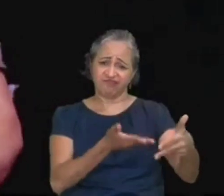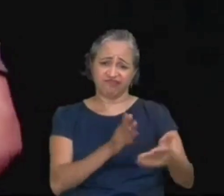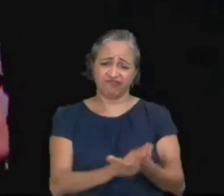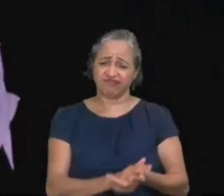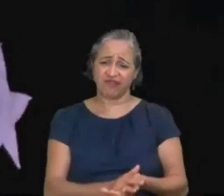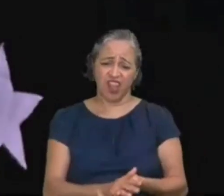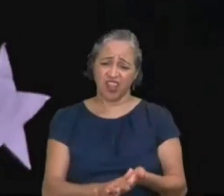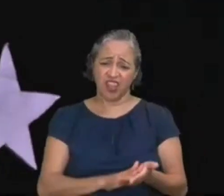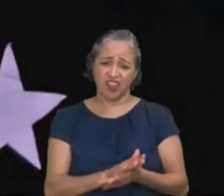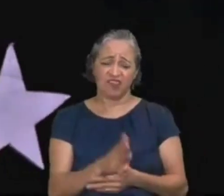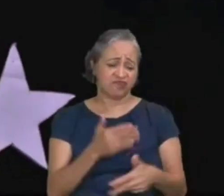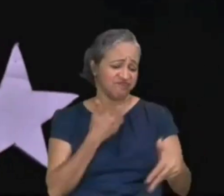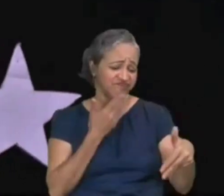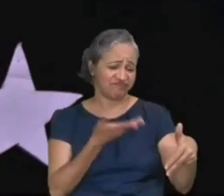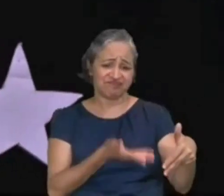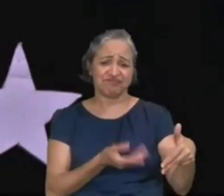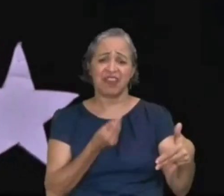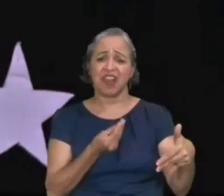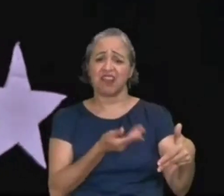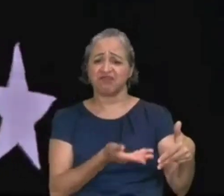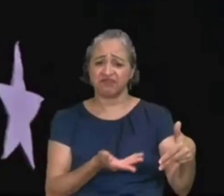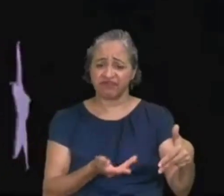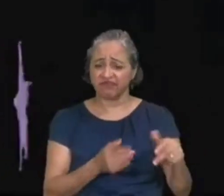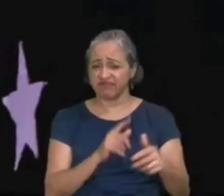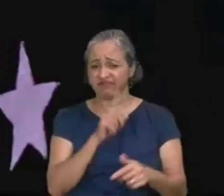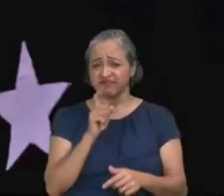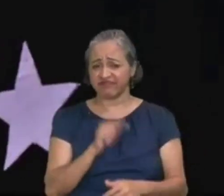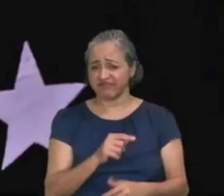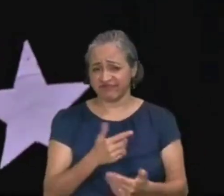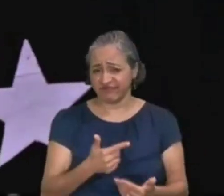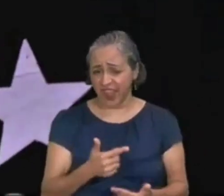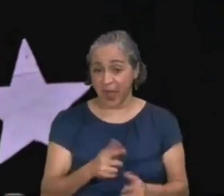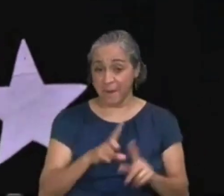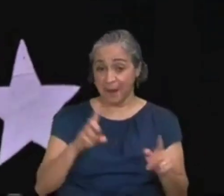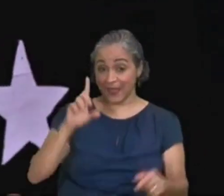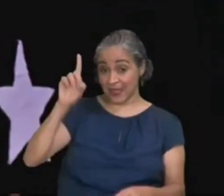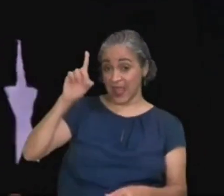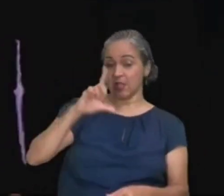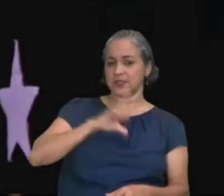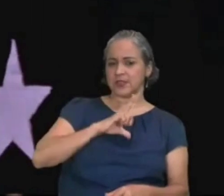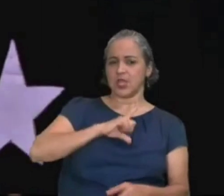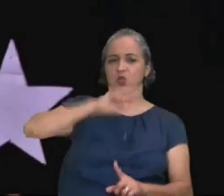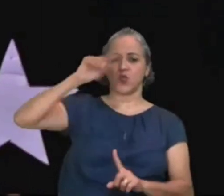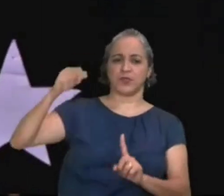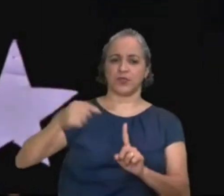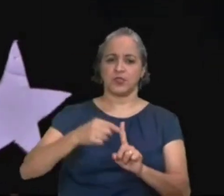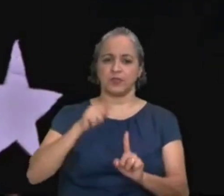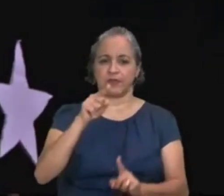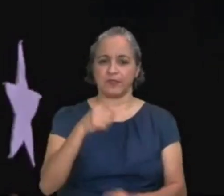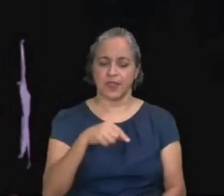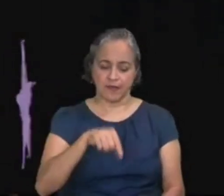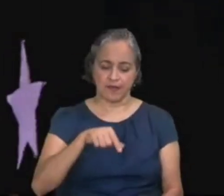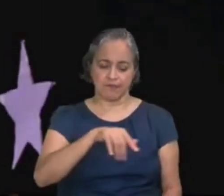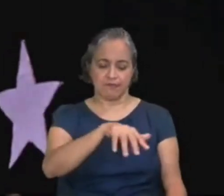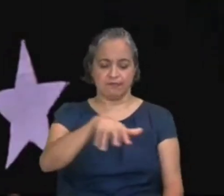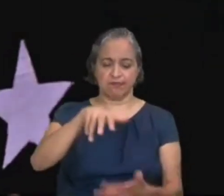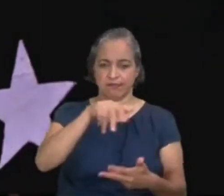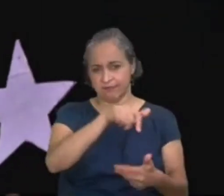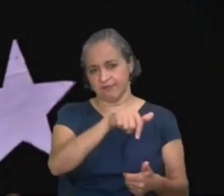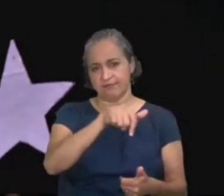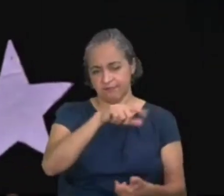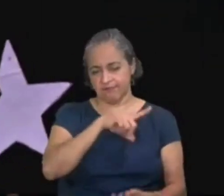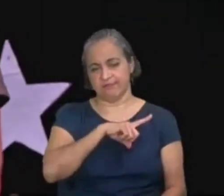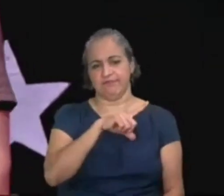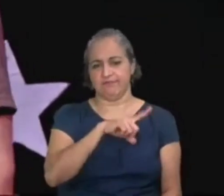Você não serve para nada. Deus tem uma missão para você aqui na terra. Então,